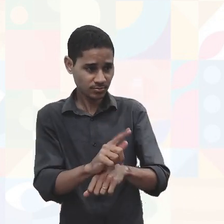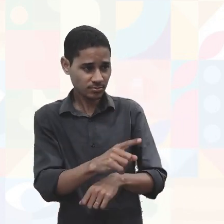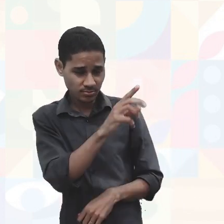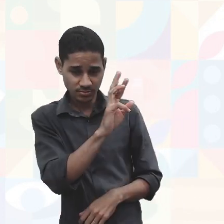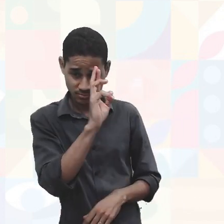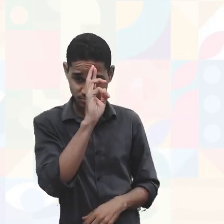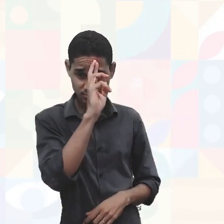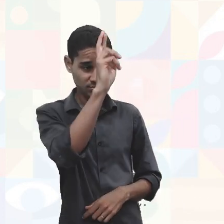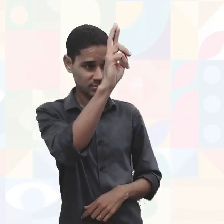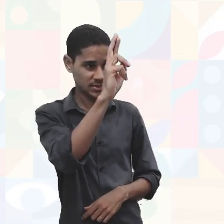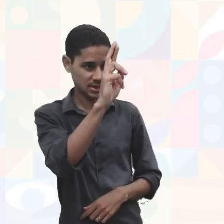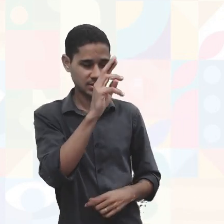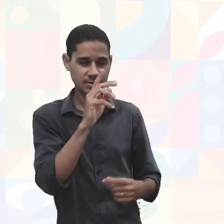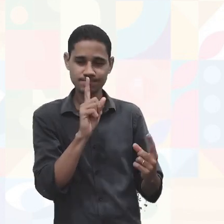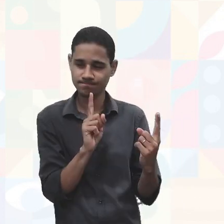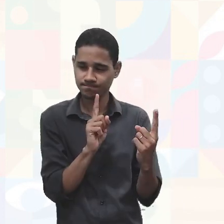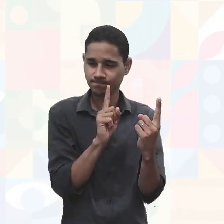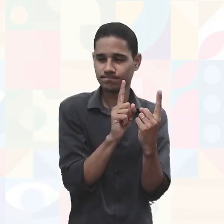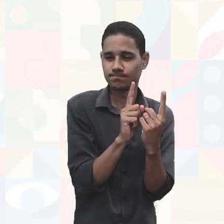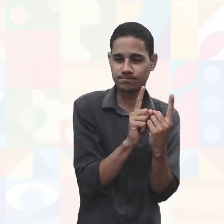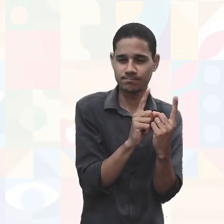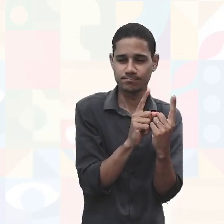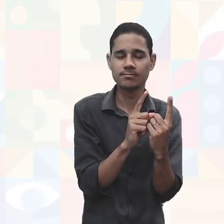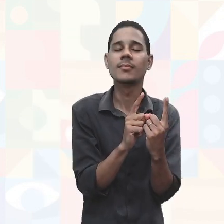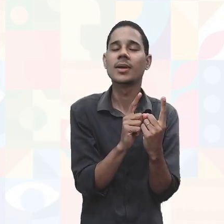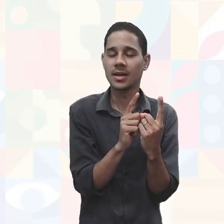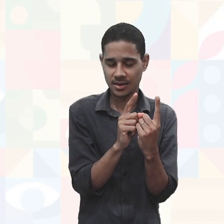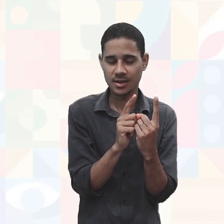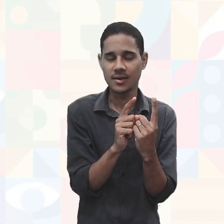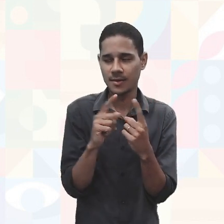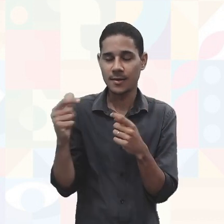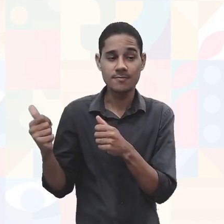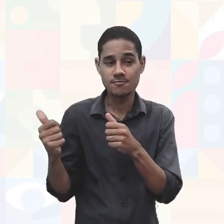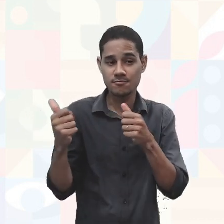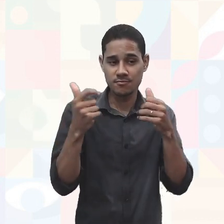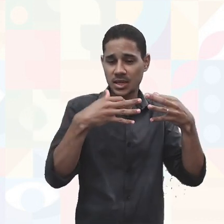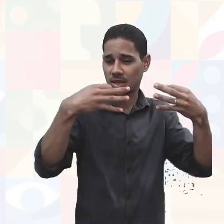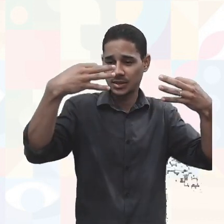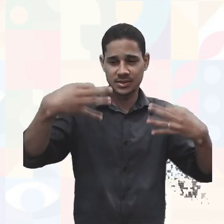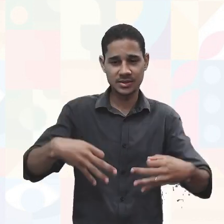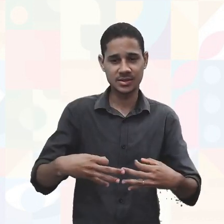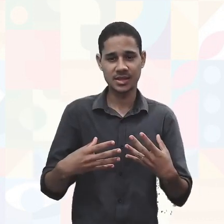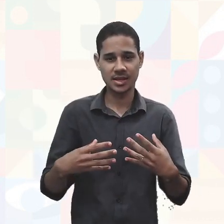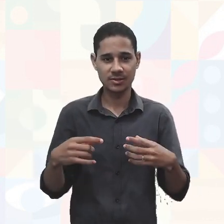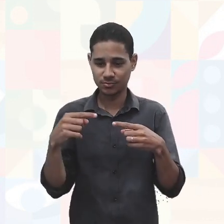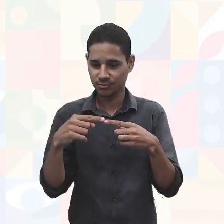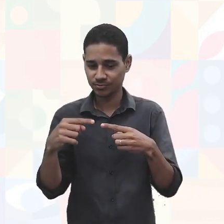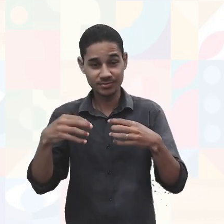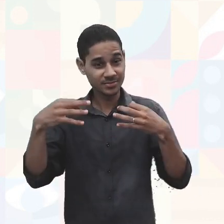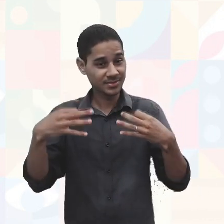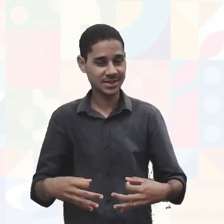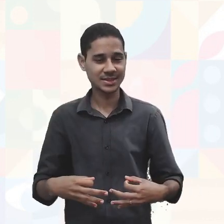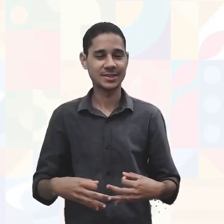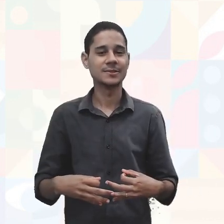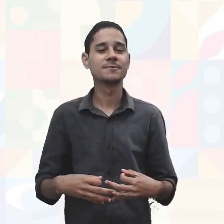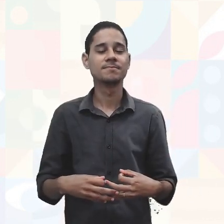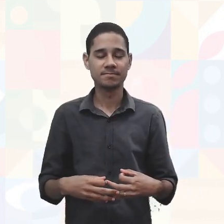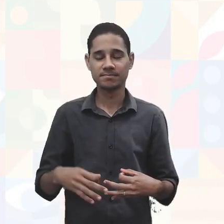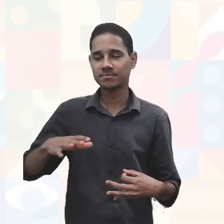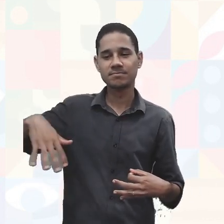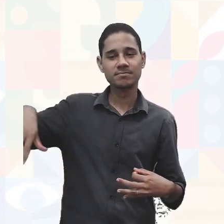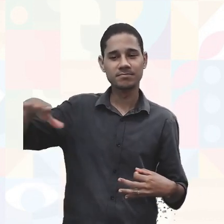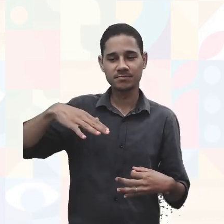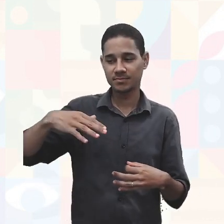proximidade maior para poder passar as informações corretas, coerentes para o resto